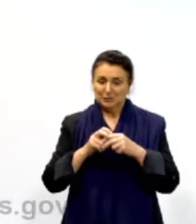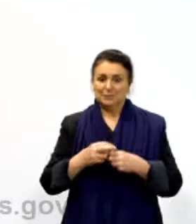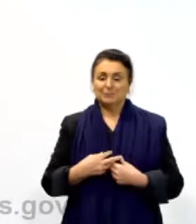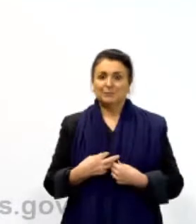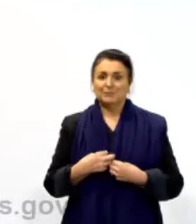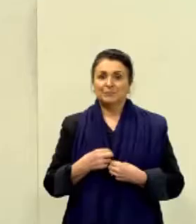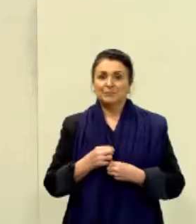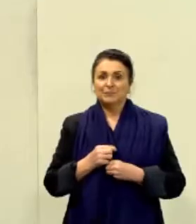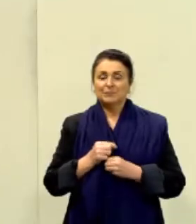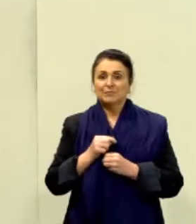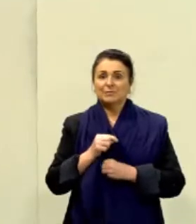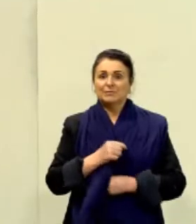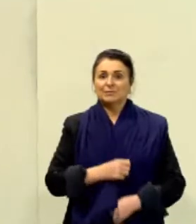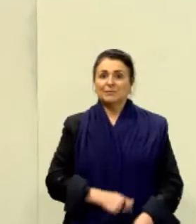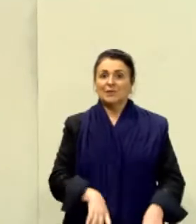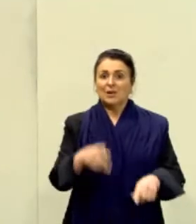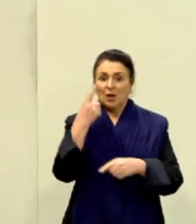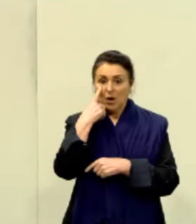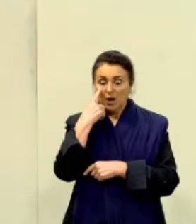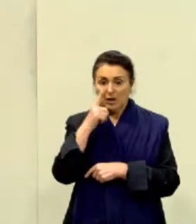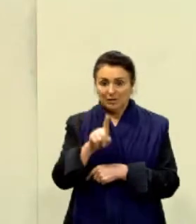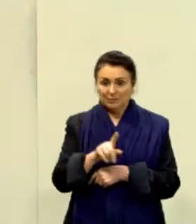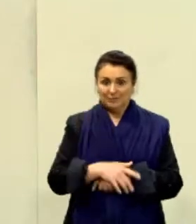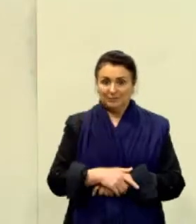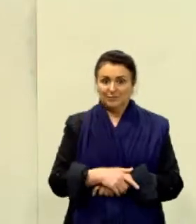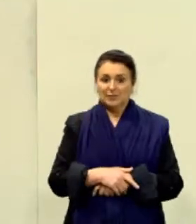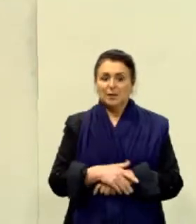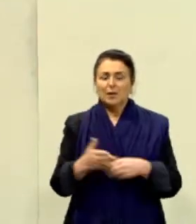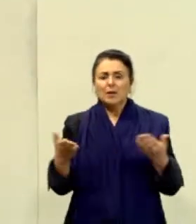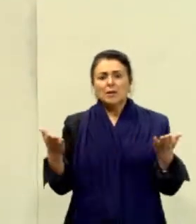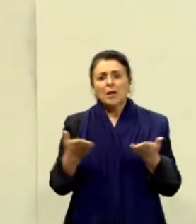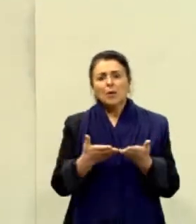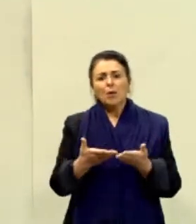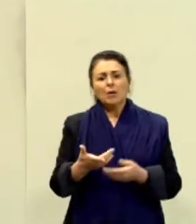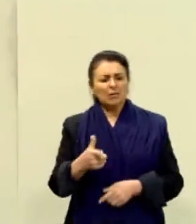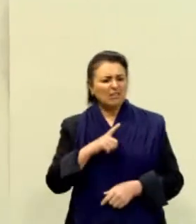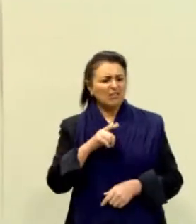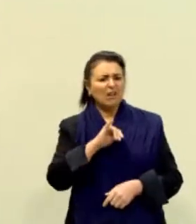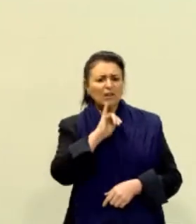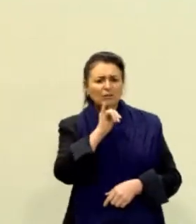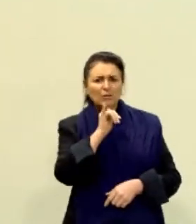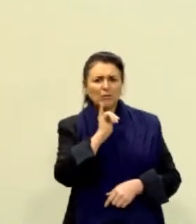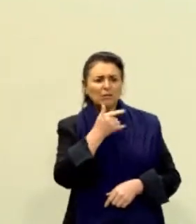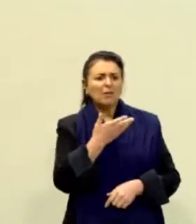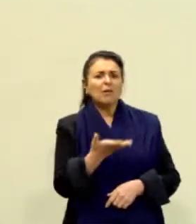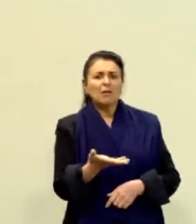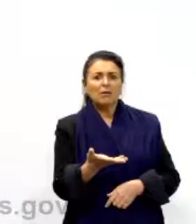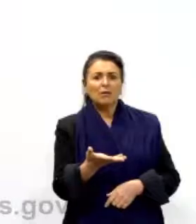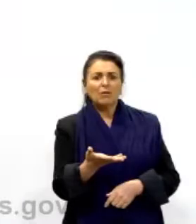Olha só, meus queridos. E de onde saiu essas informações? Está ali embaixo, ó.